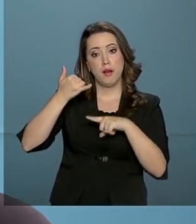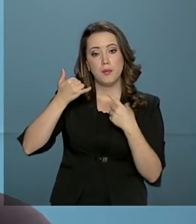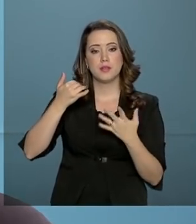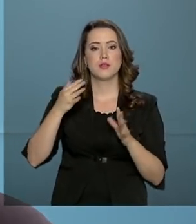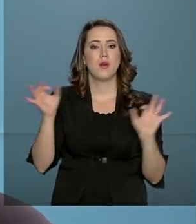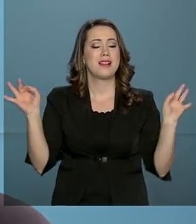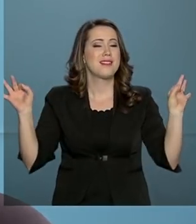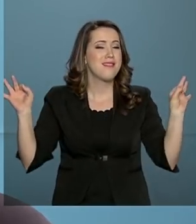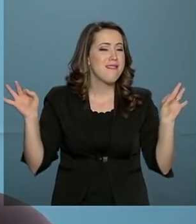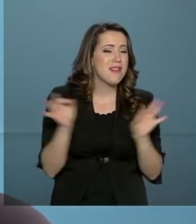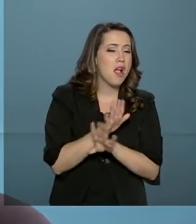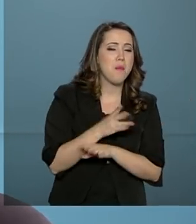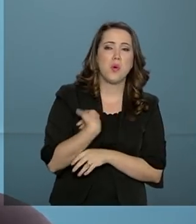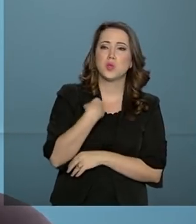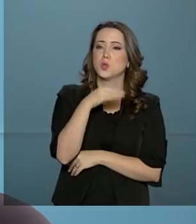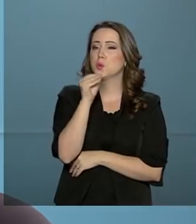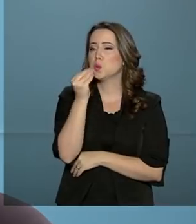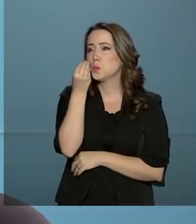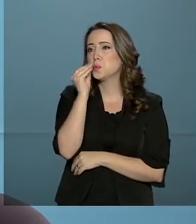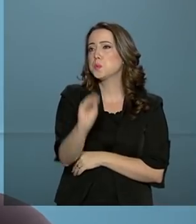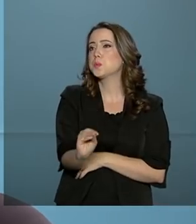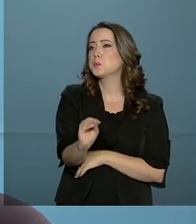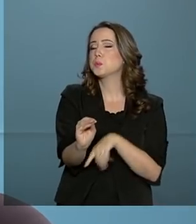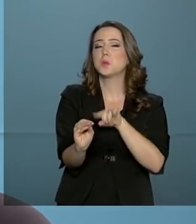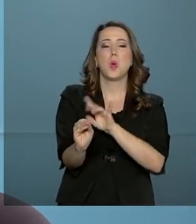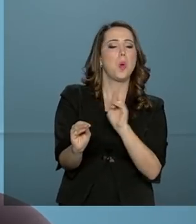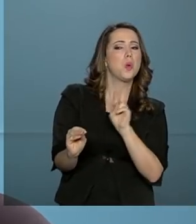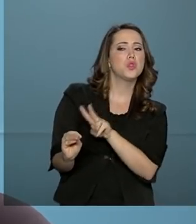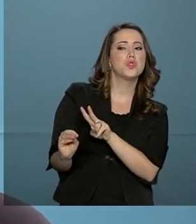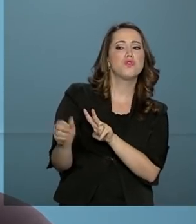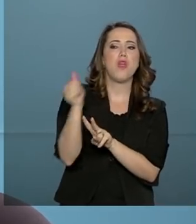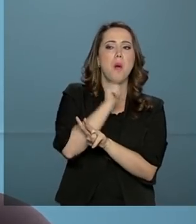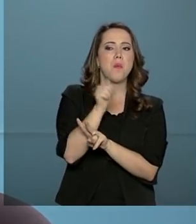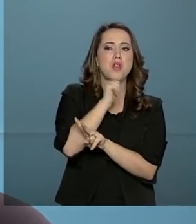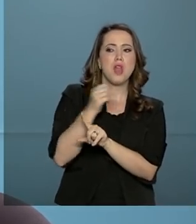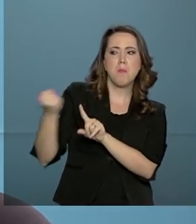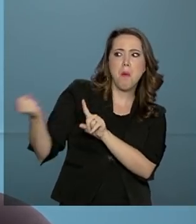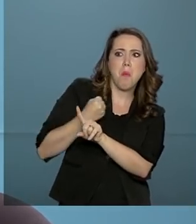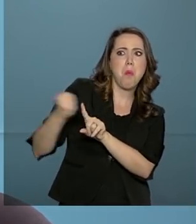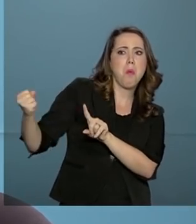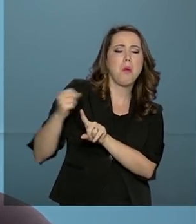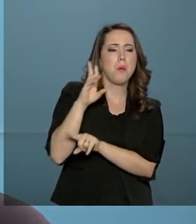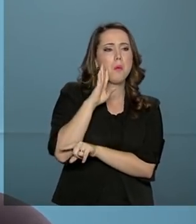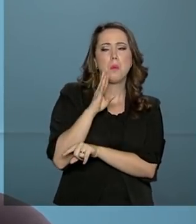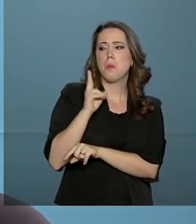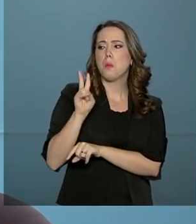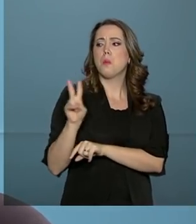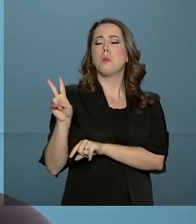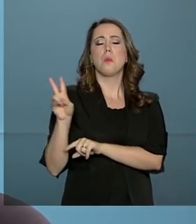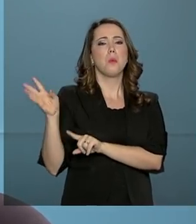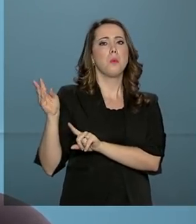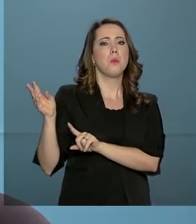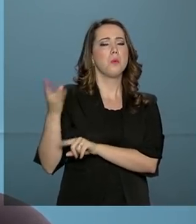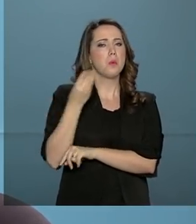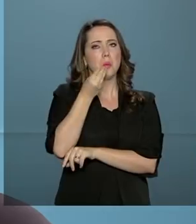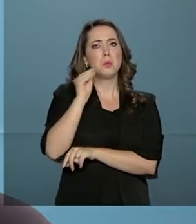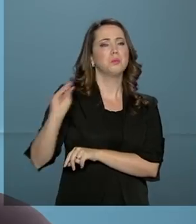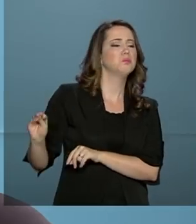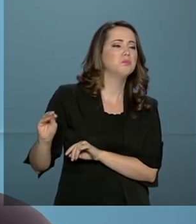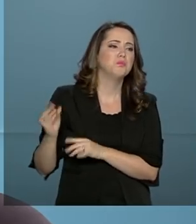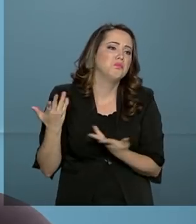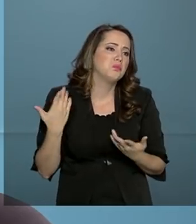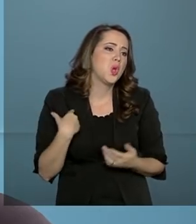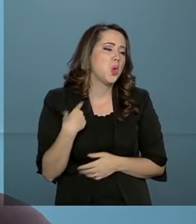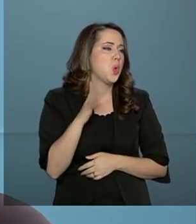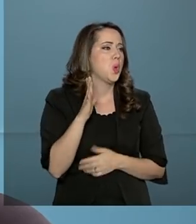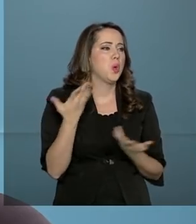Chega da gente se omitir. Chega da gente passar perto de uma mulher que a gente percebe que ela está sendo constrangida e a gente fala,